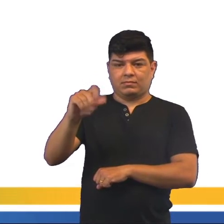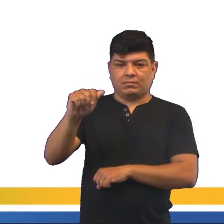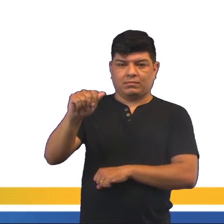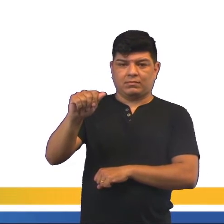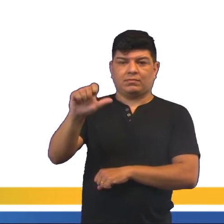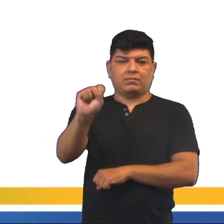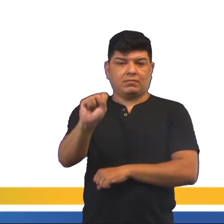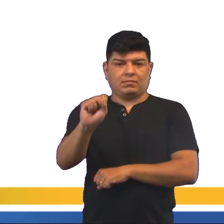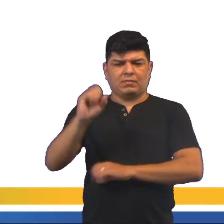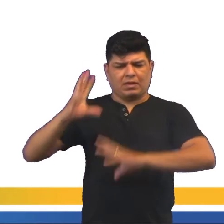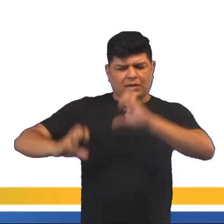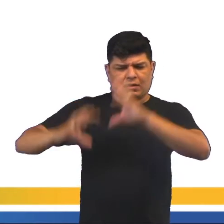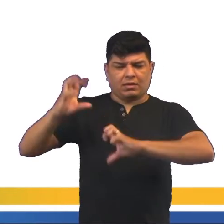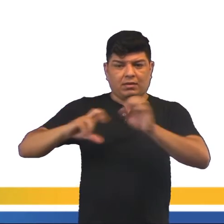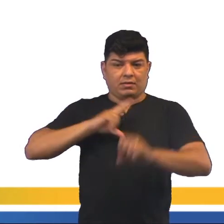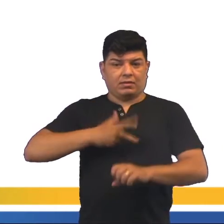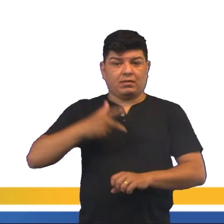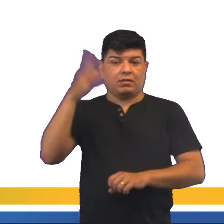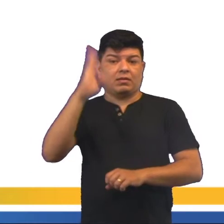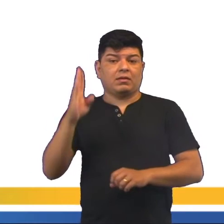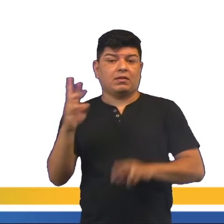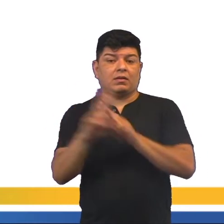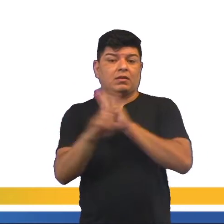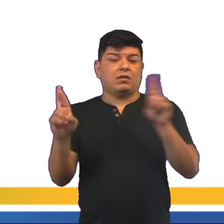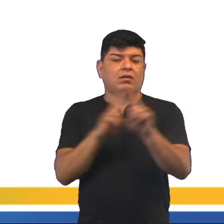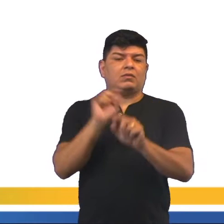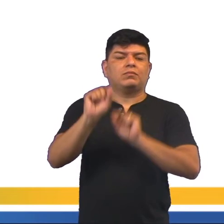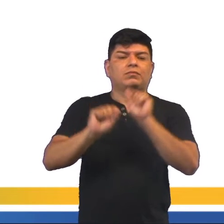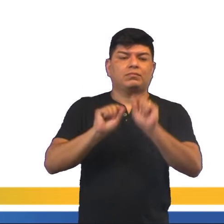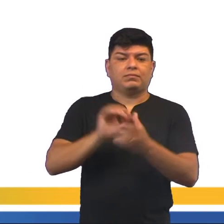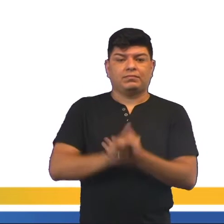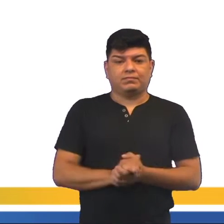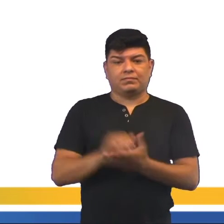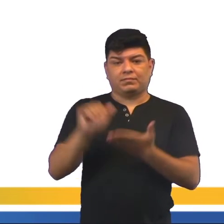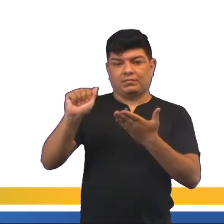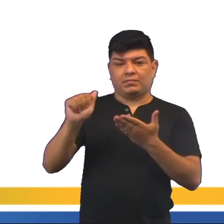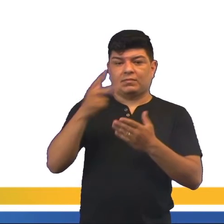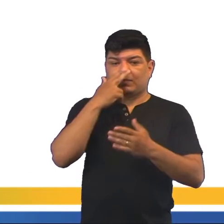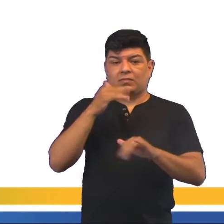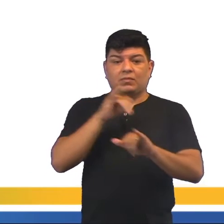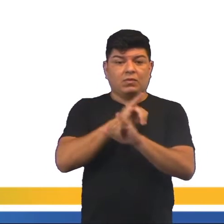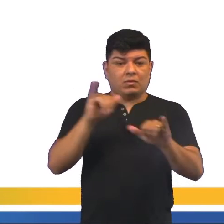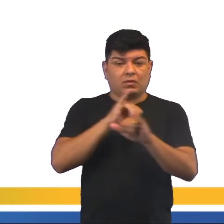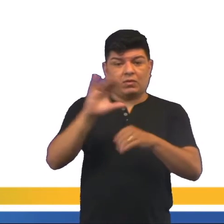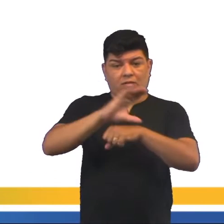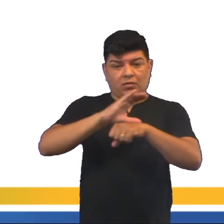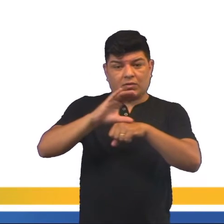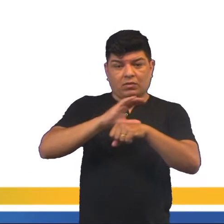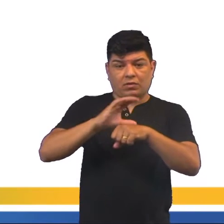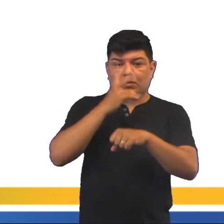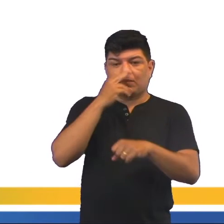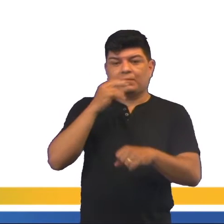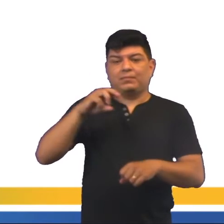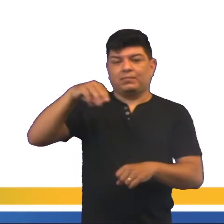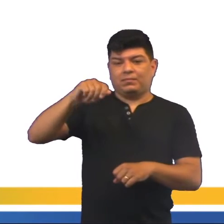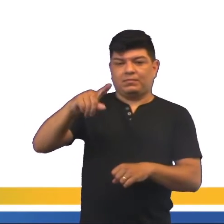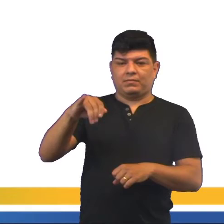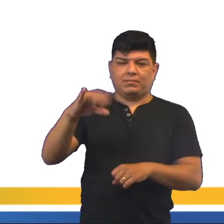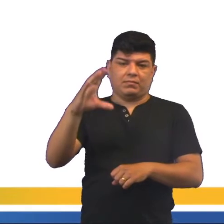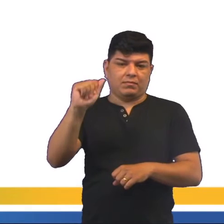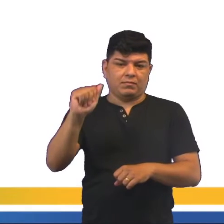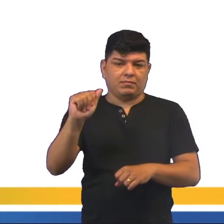entre portugueses e brasileiros, ela se relaciona com A. A promulgação da Constituição da Mandioca pela Assembleia